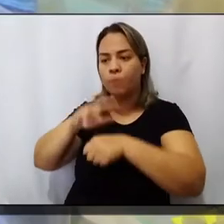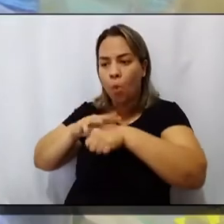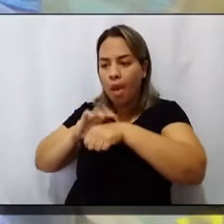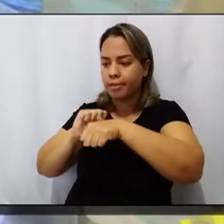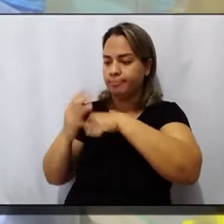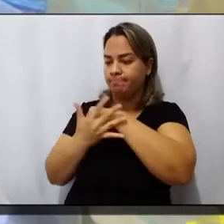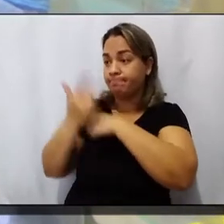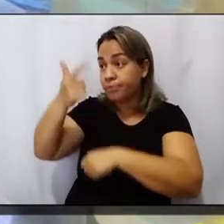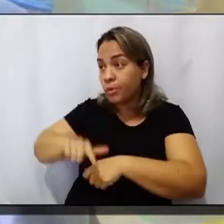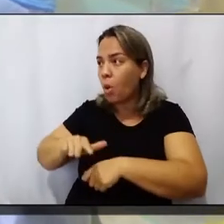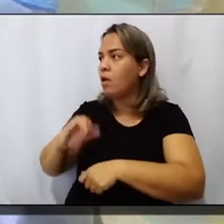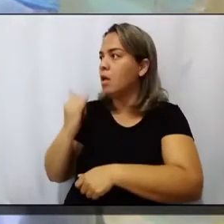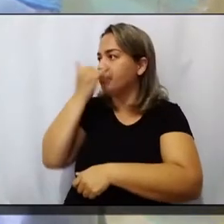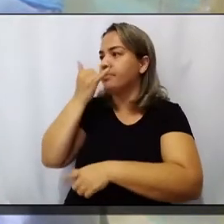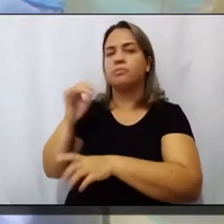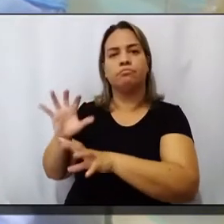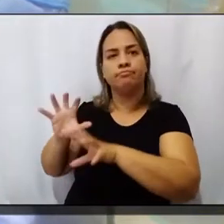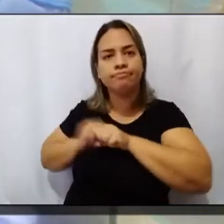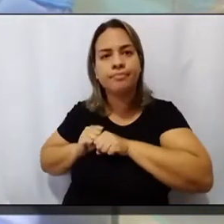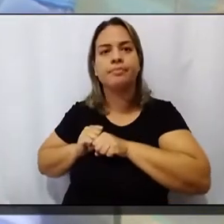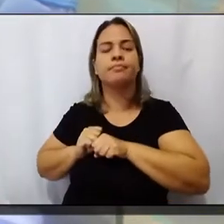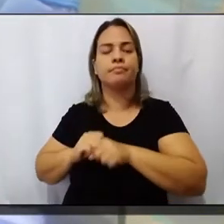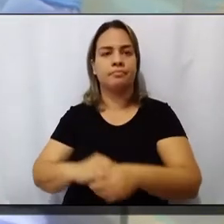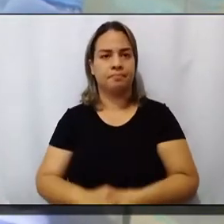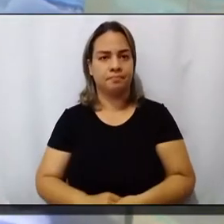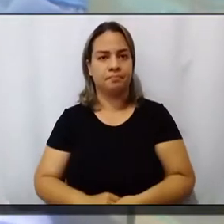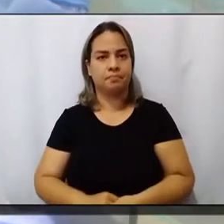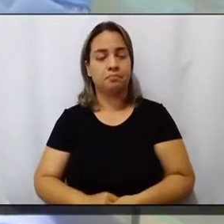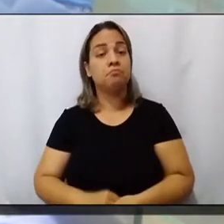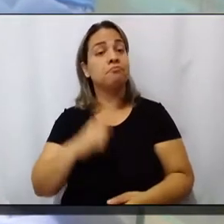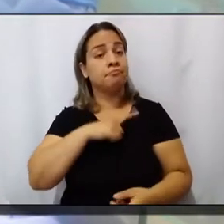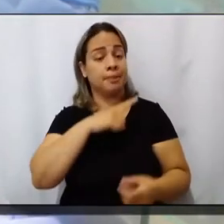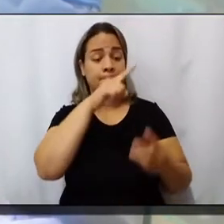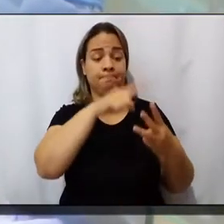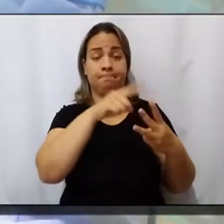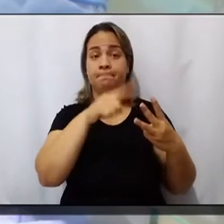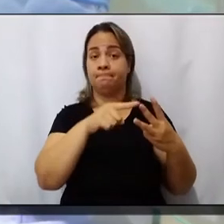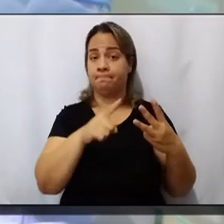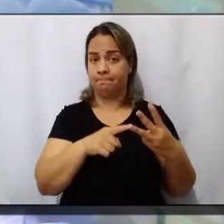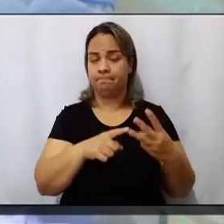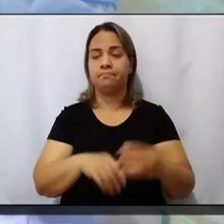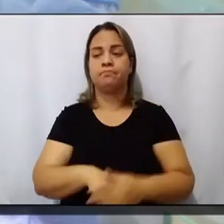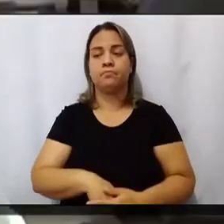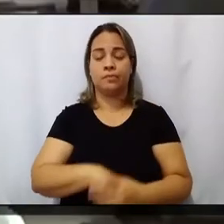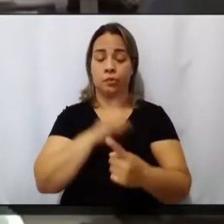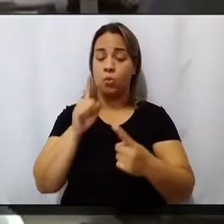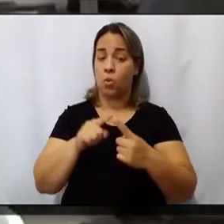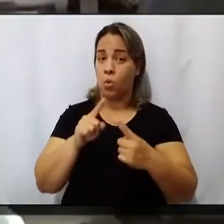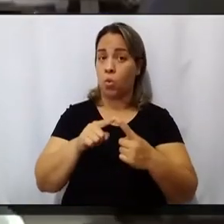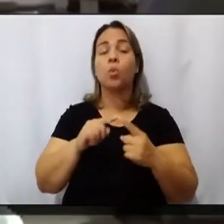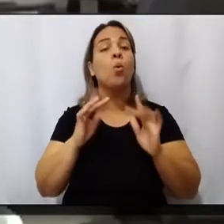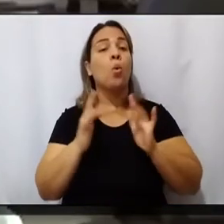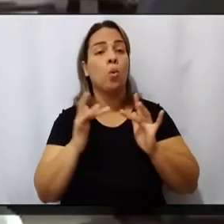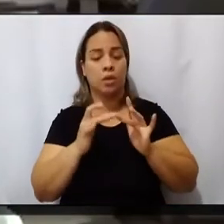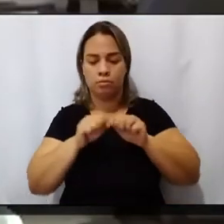caso de reinfecção por Covid-19? Essa evidência, ela se apoia em três pilares distintos. Contato